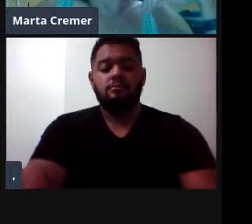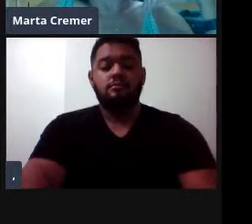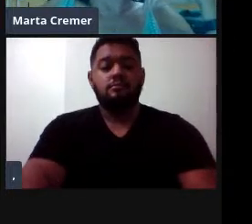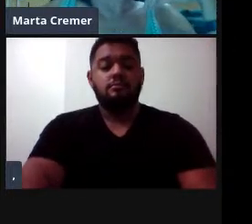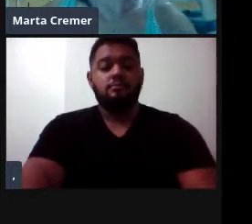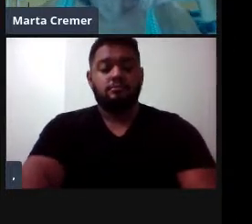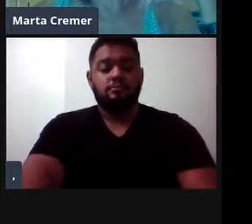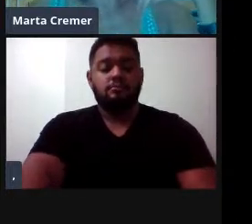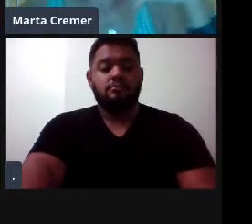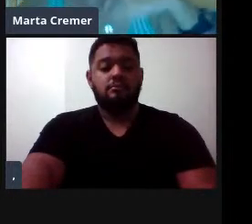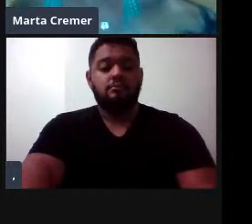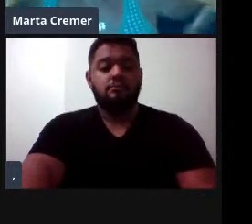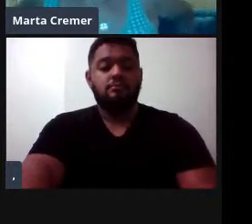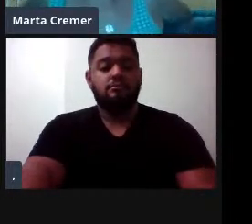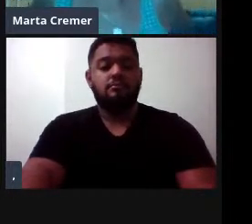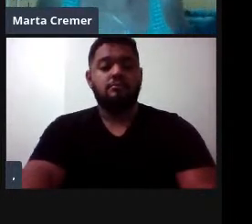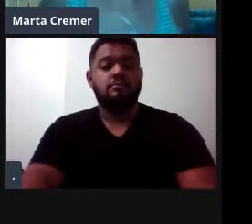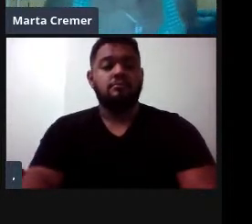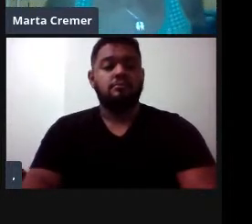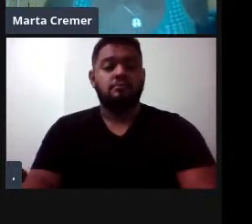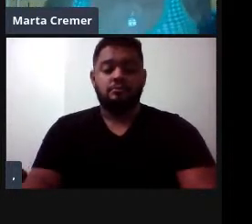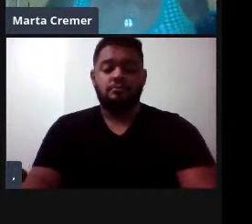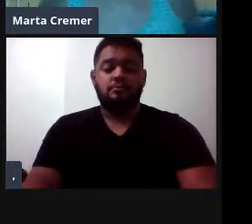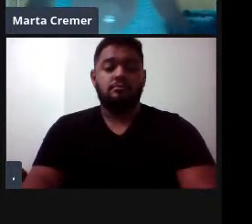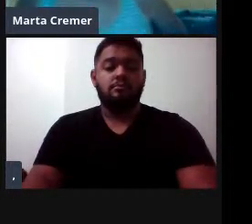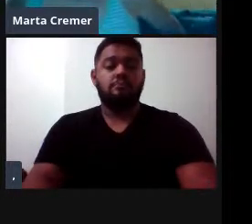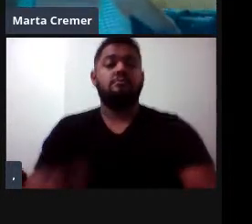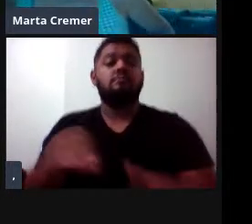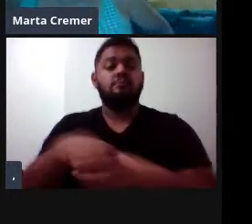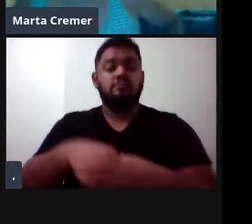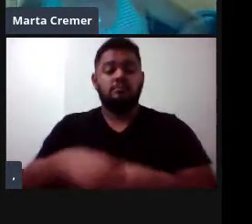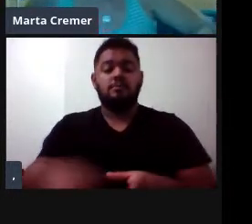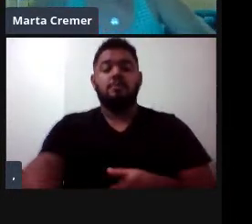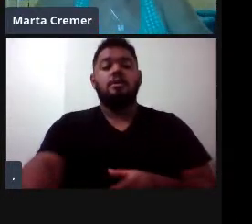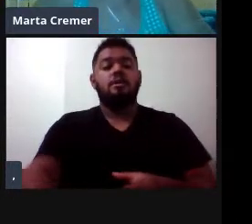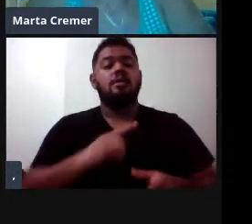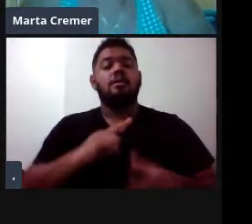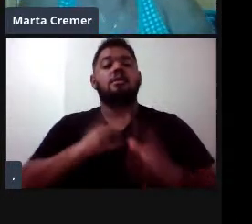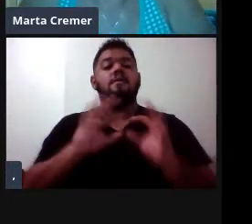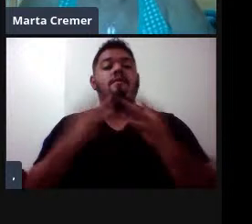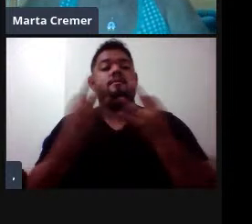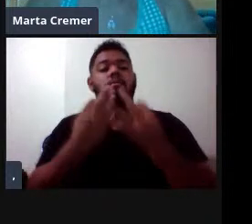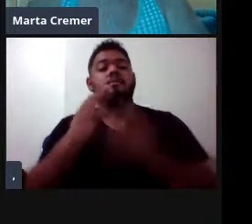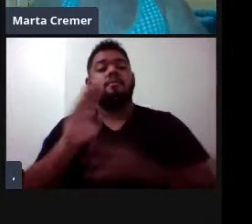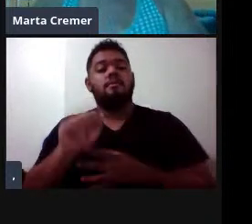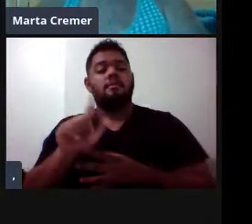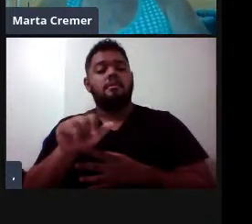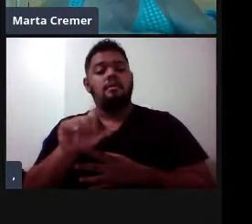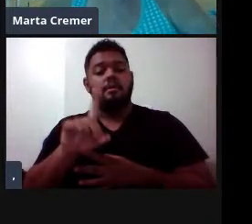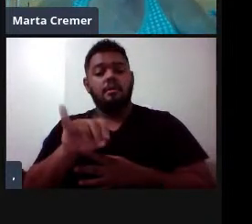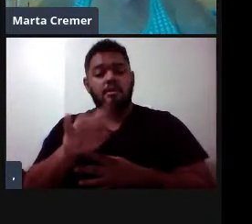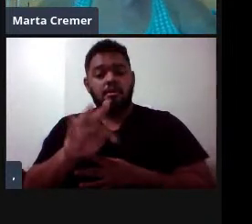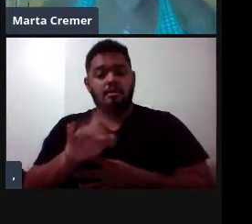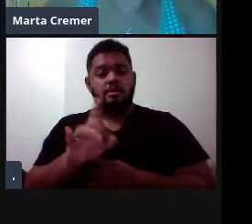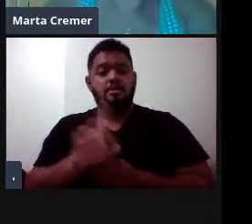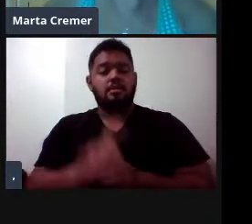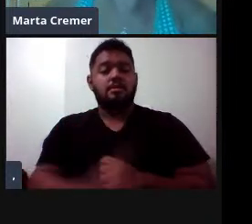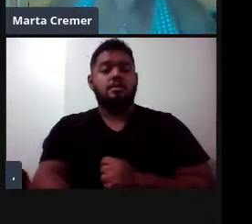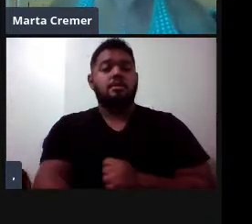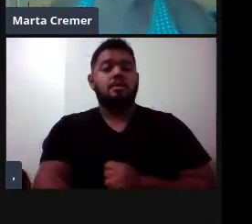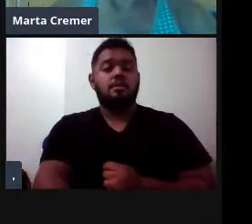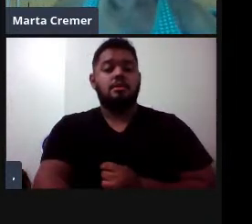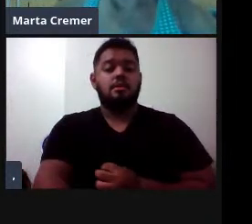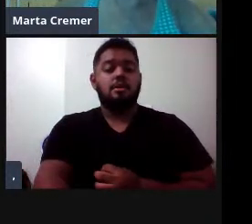Depois temos, então, dentro dos misticetes as famílias, a família balaníde, a família balaníde é a família das baleias francas,